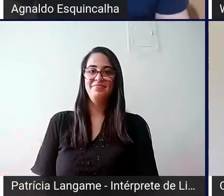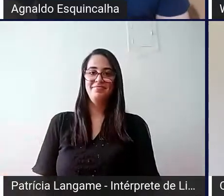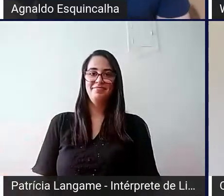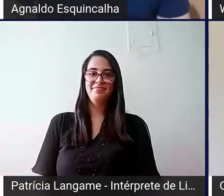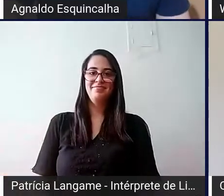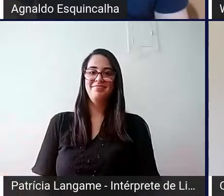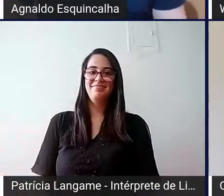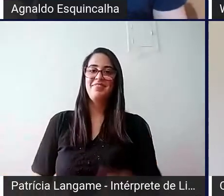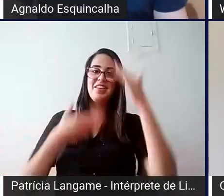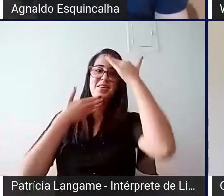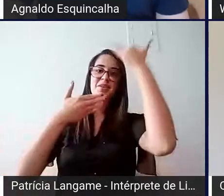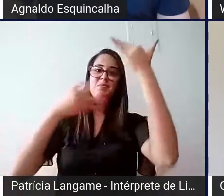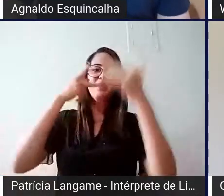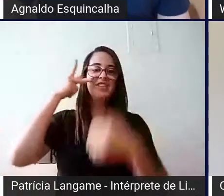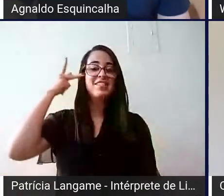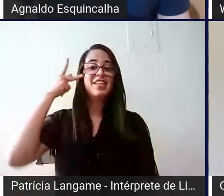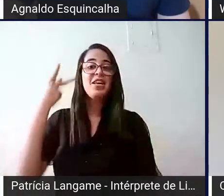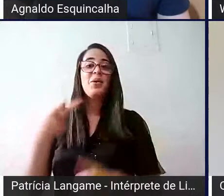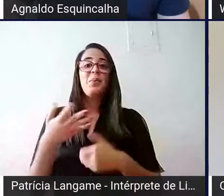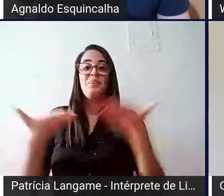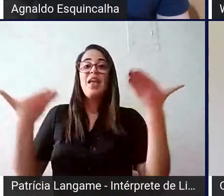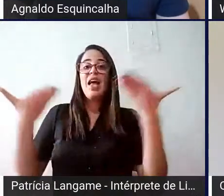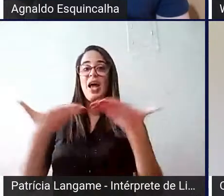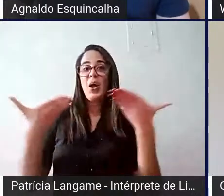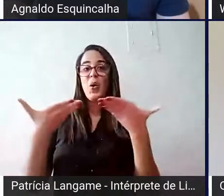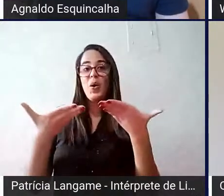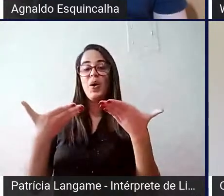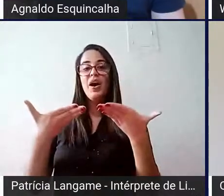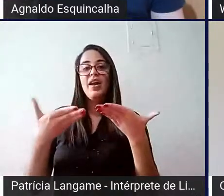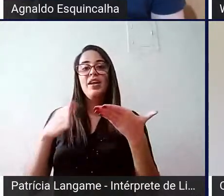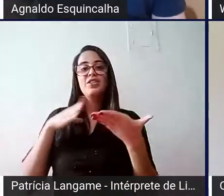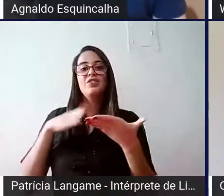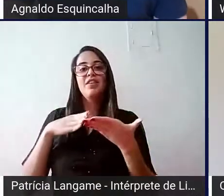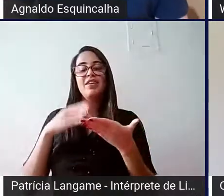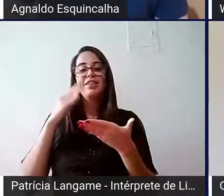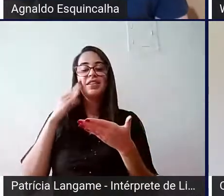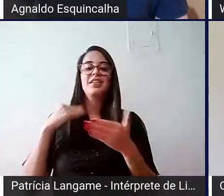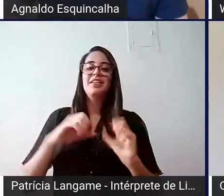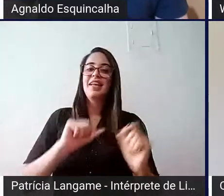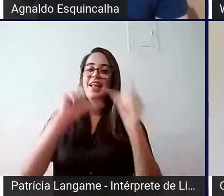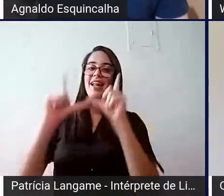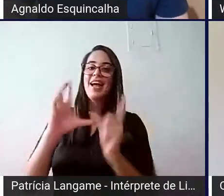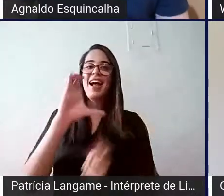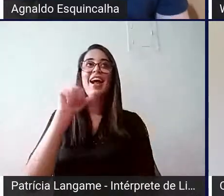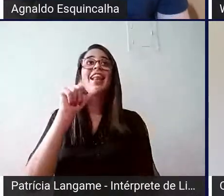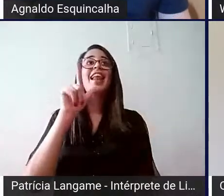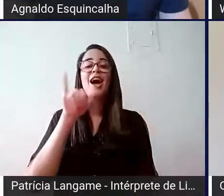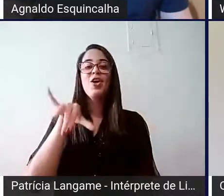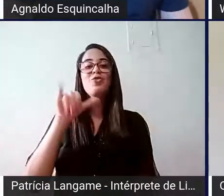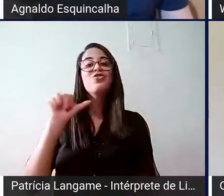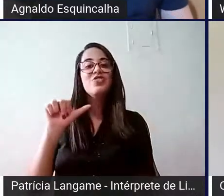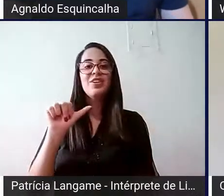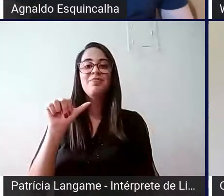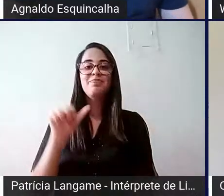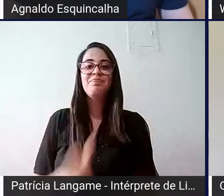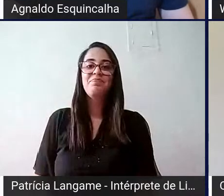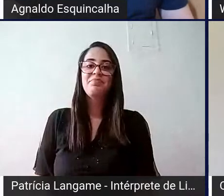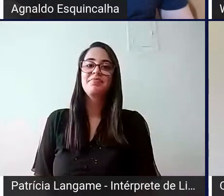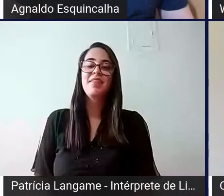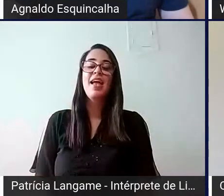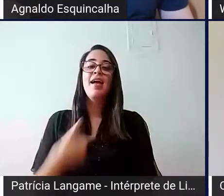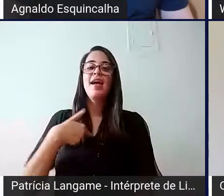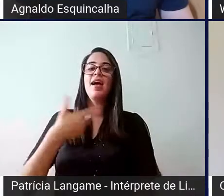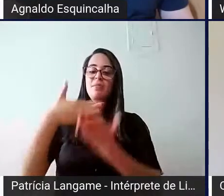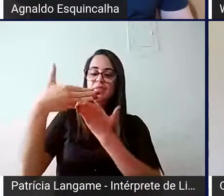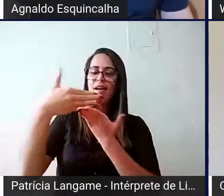Obrigado, Patrícia. Então, agora a gente vai tirar da tela o Wagner, Cláudia, a Carol e o Fábio. Vou fazer uma introdução muito rápida